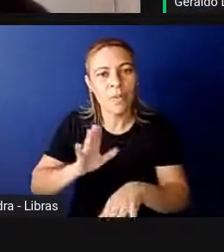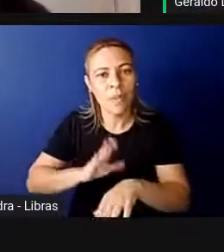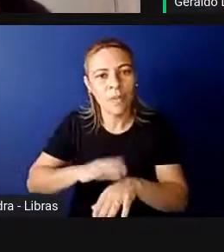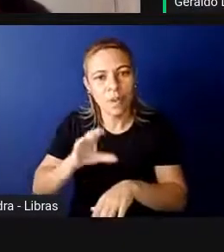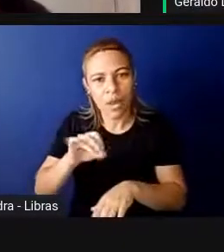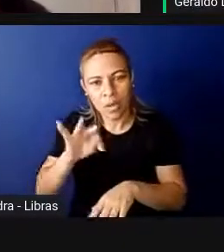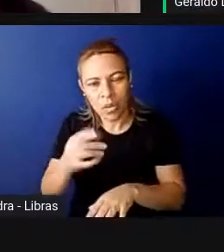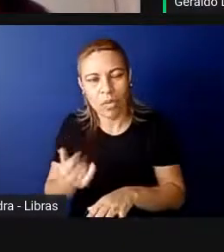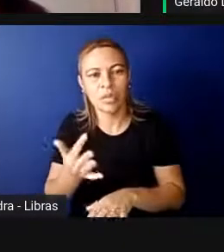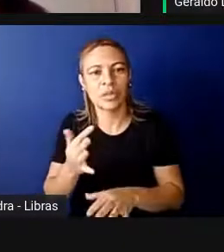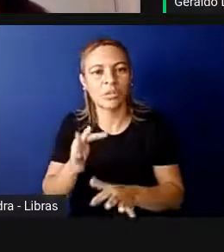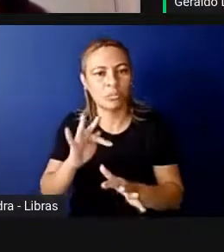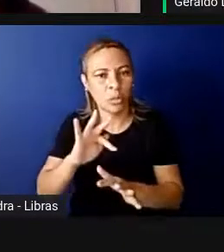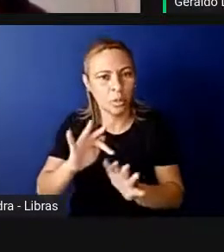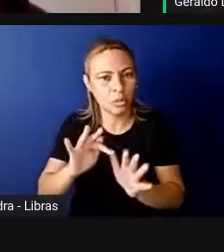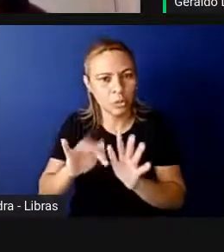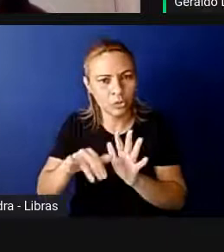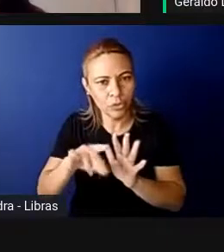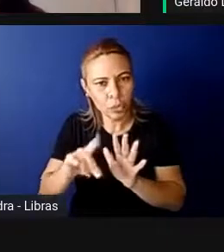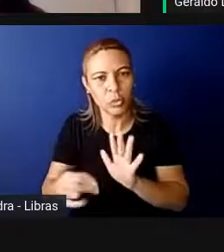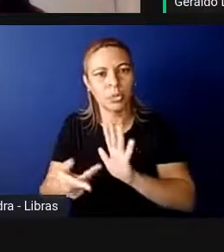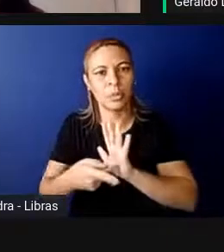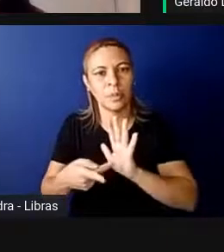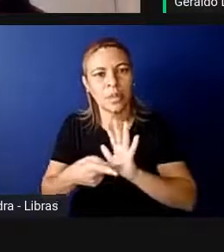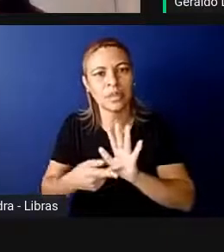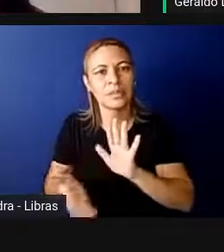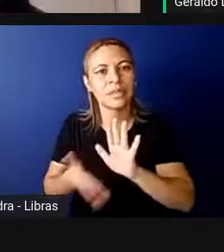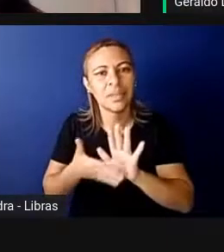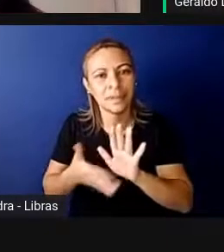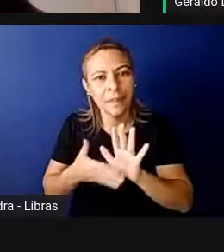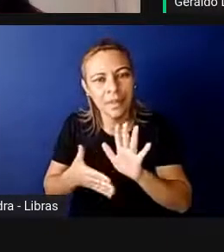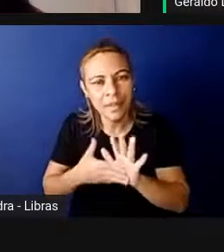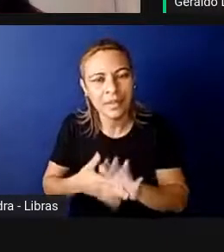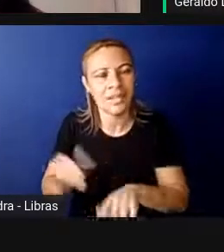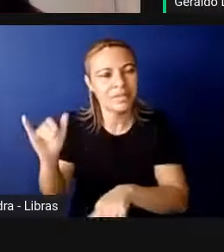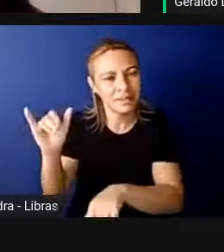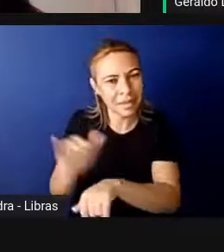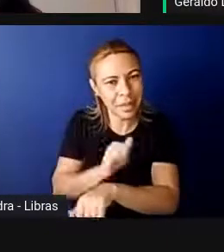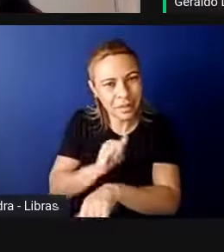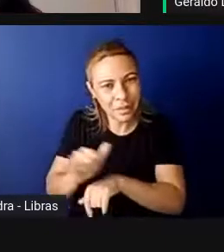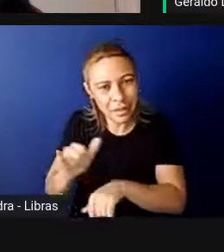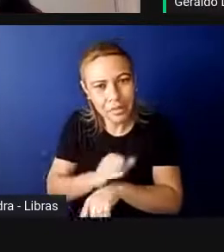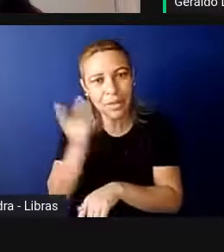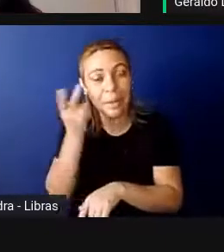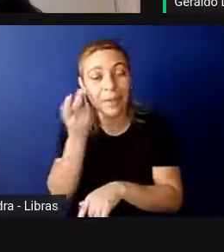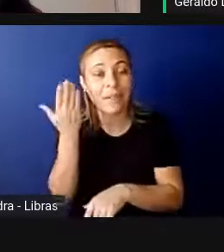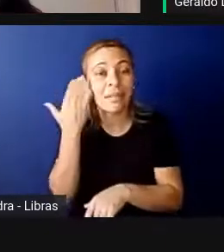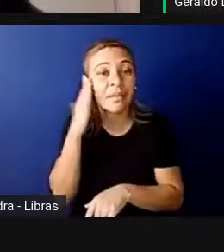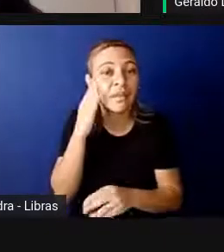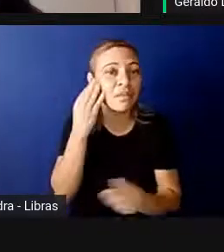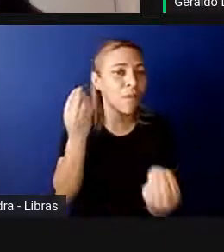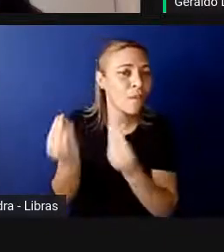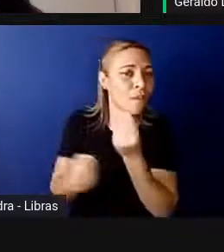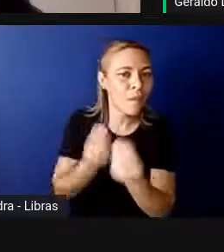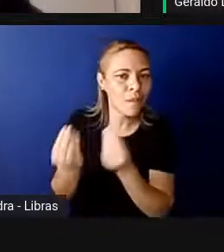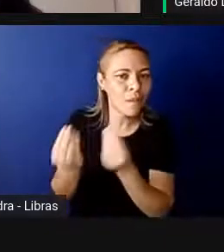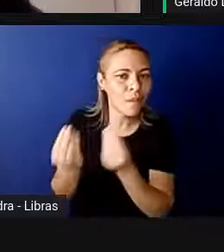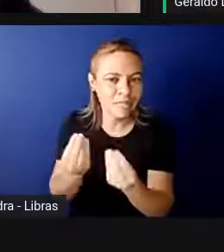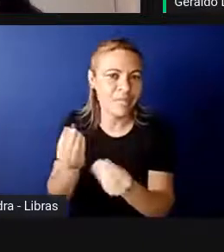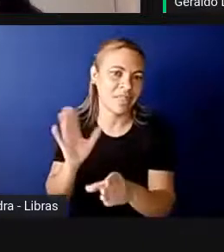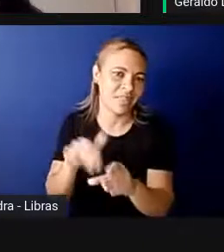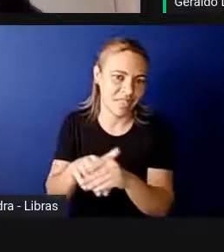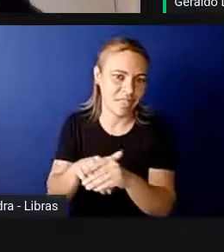partidário. Eu acho que nós precisamos estabelecer estratégias para entender como as eleições estão sendo dadas